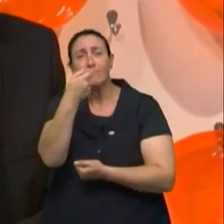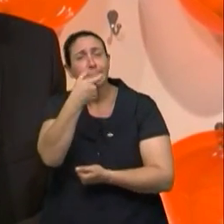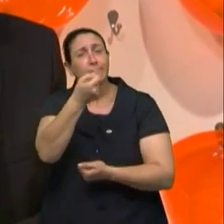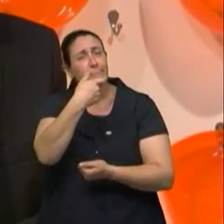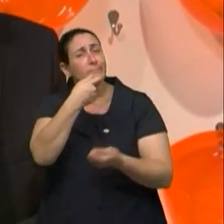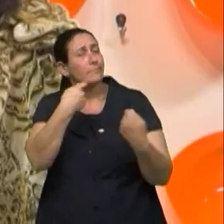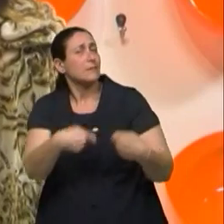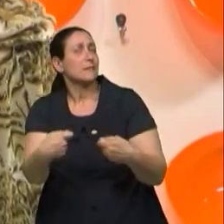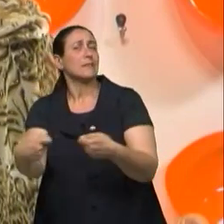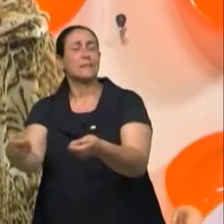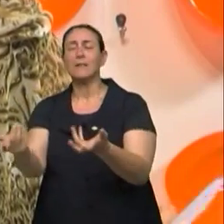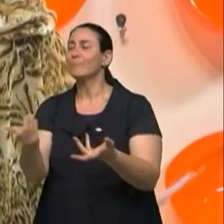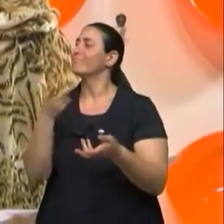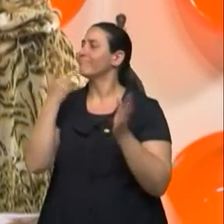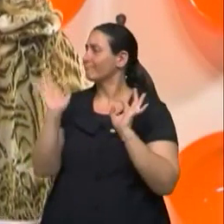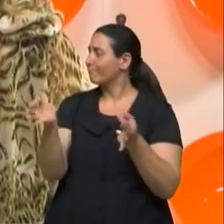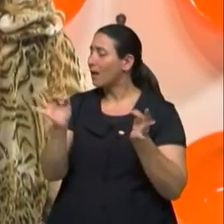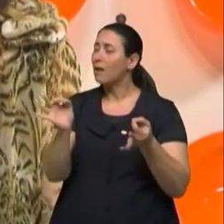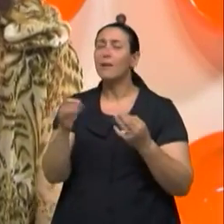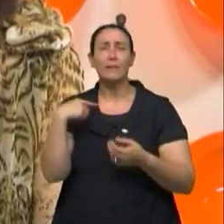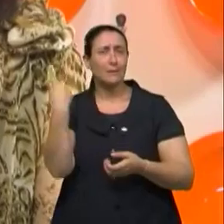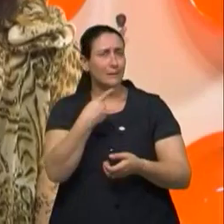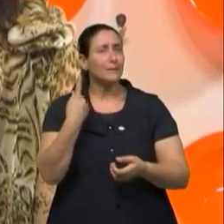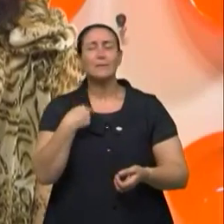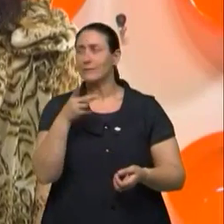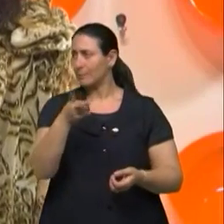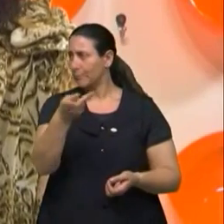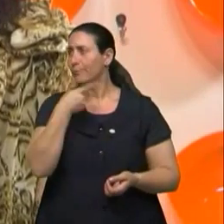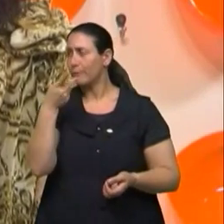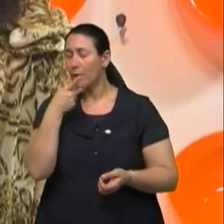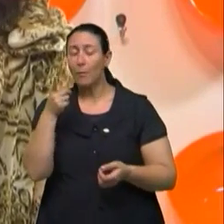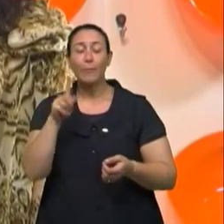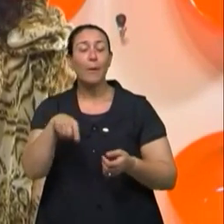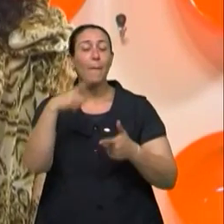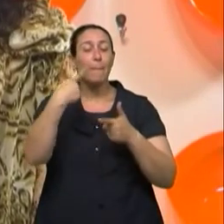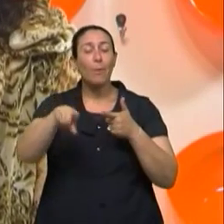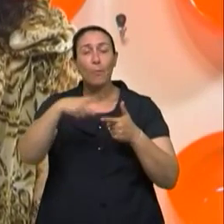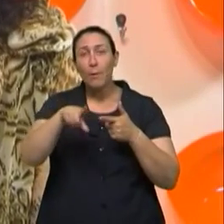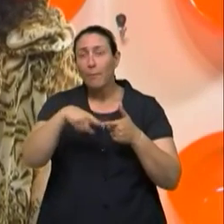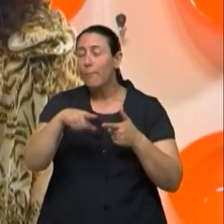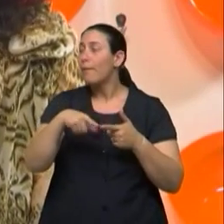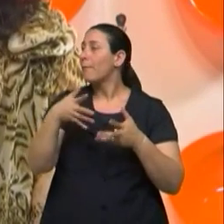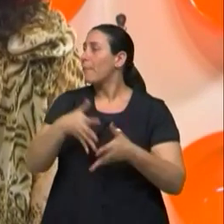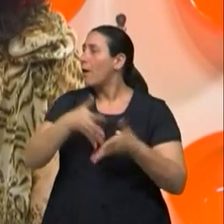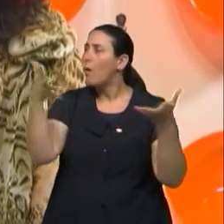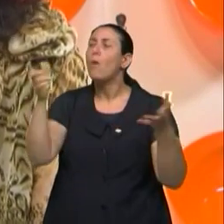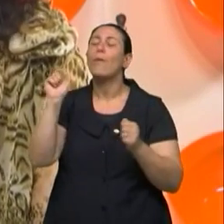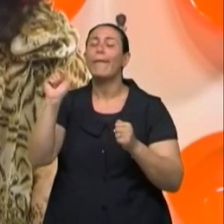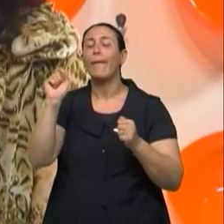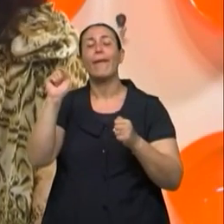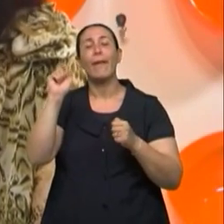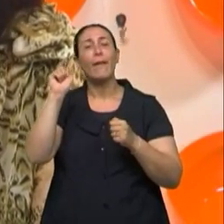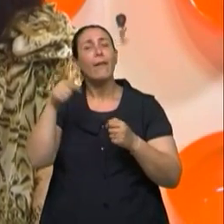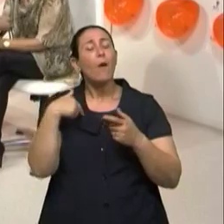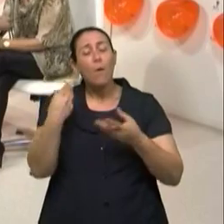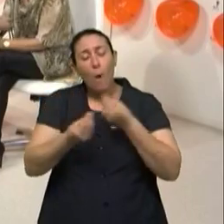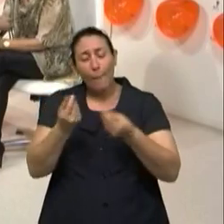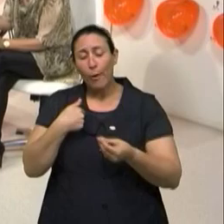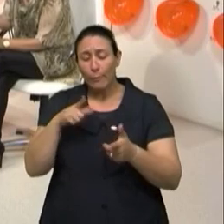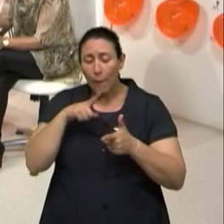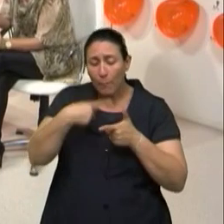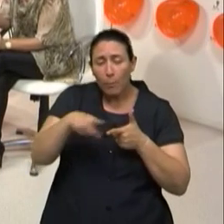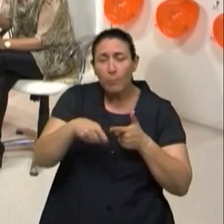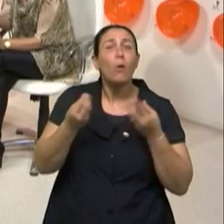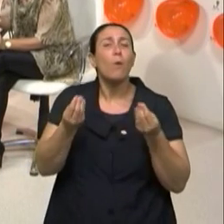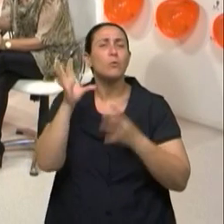têm que tomar a E também digo sempre aqui, né? A questão não é, a maior questão não é o problema. É o que eu faço com o problema que eu tenho.